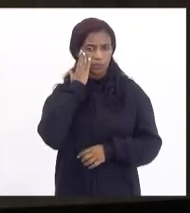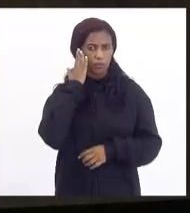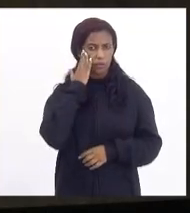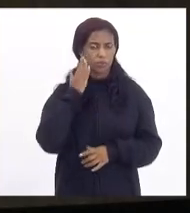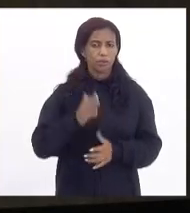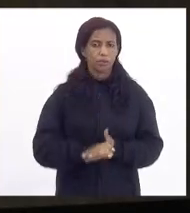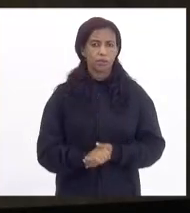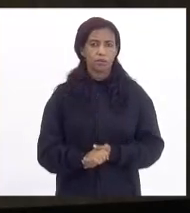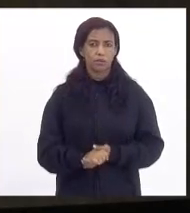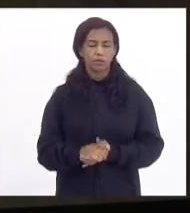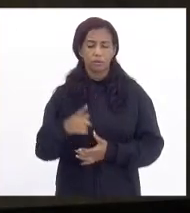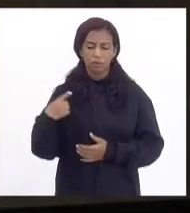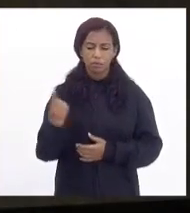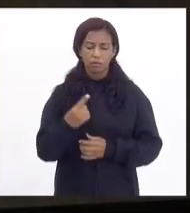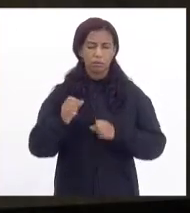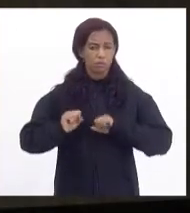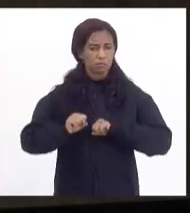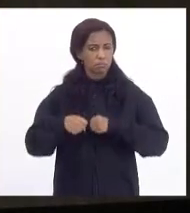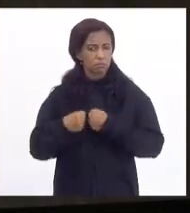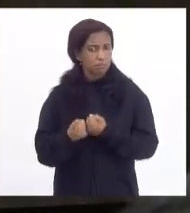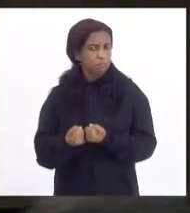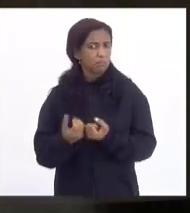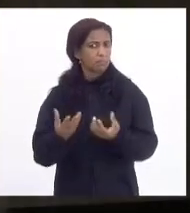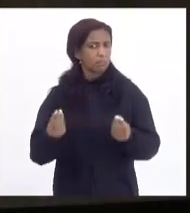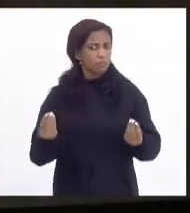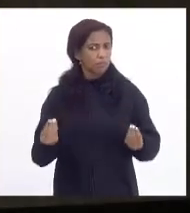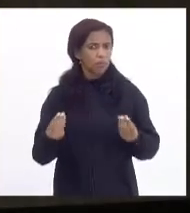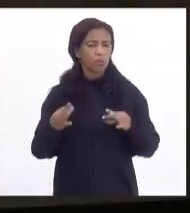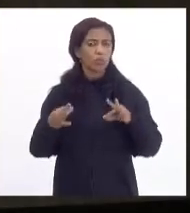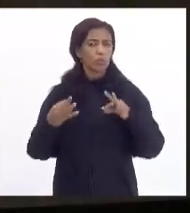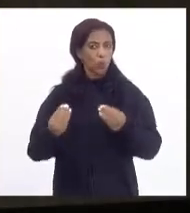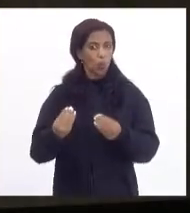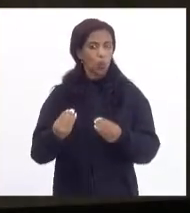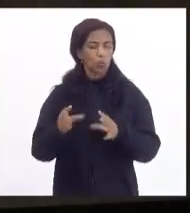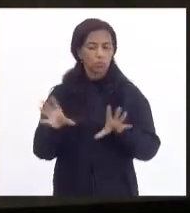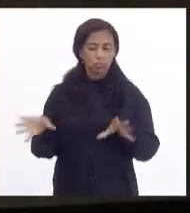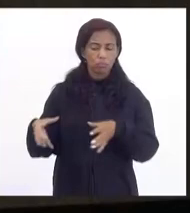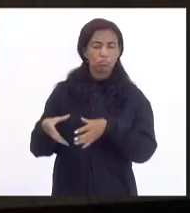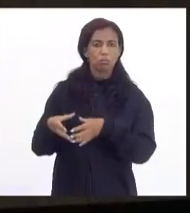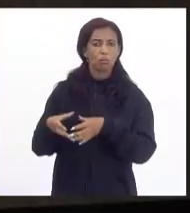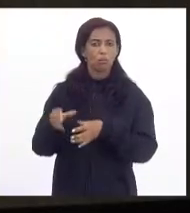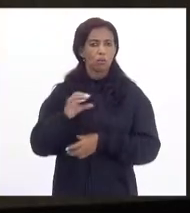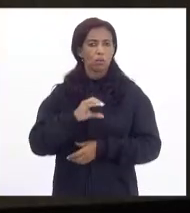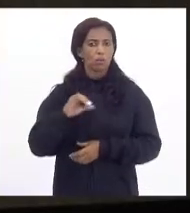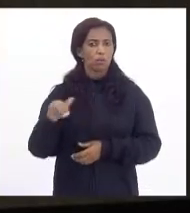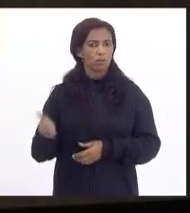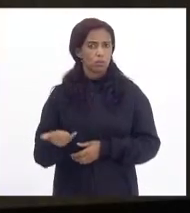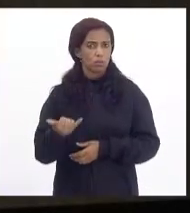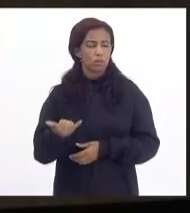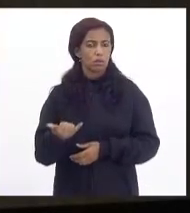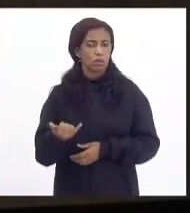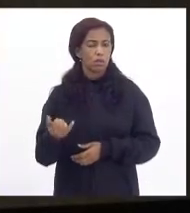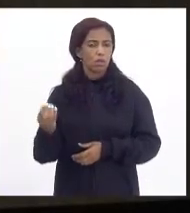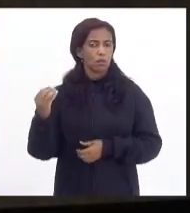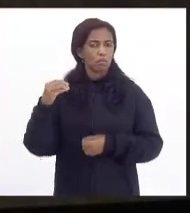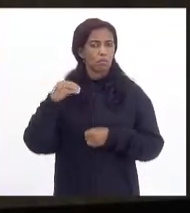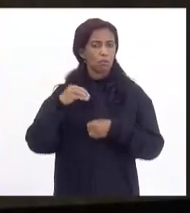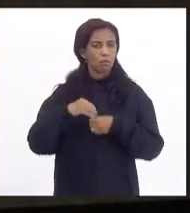nós nos empenhamos muito, inclusive todos os membros da CCJ, em colocar